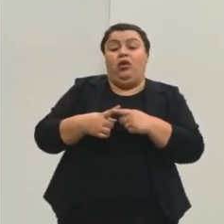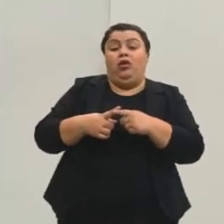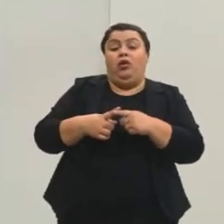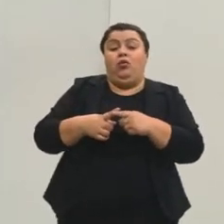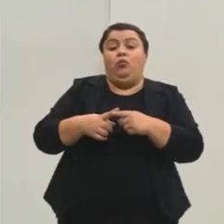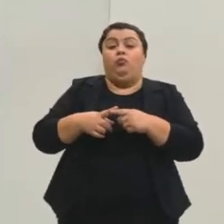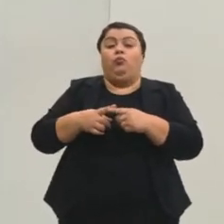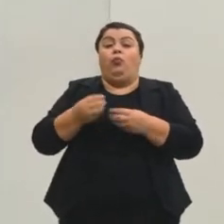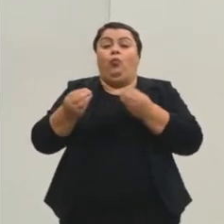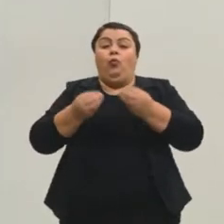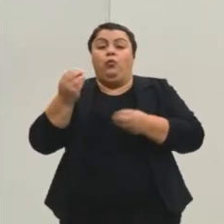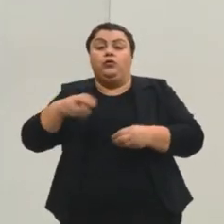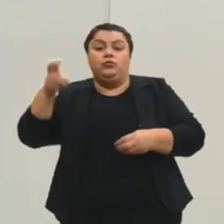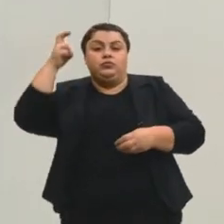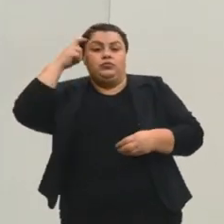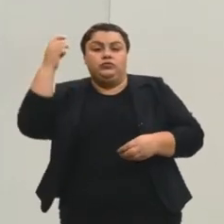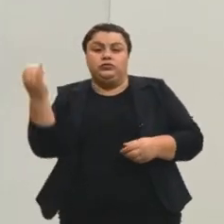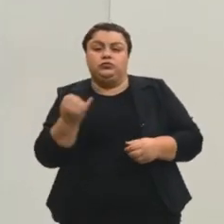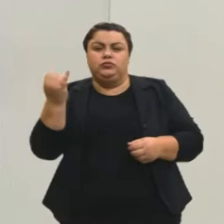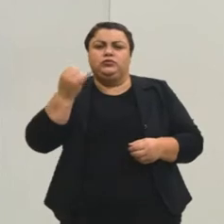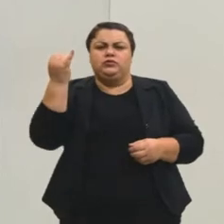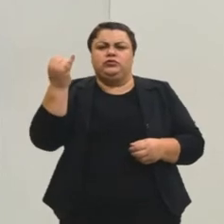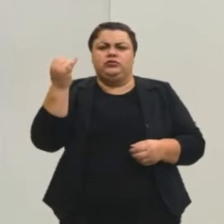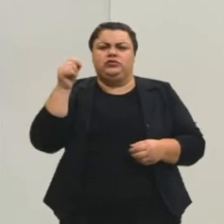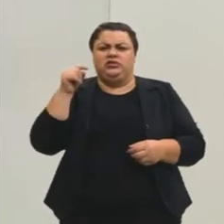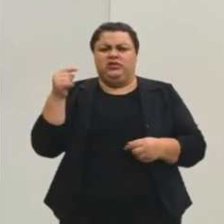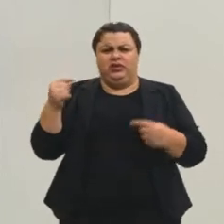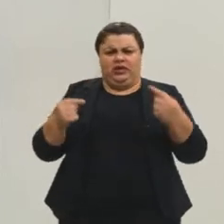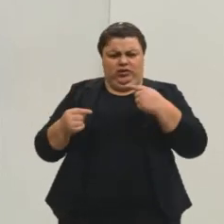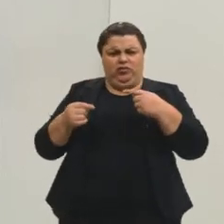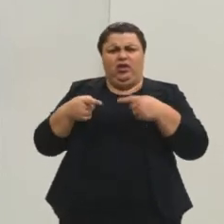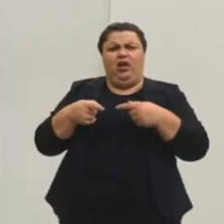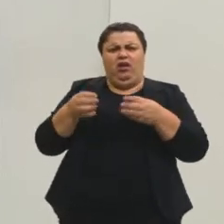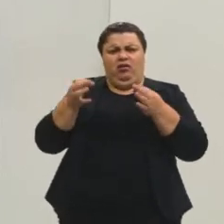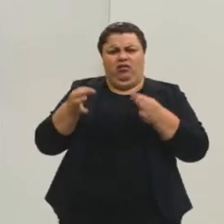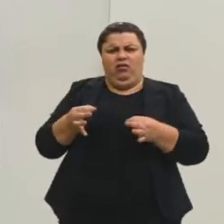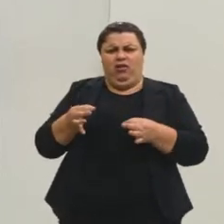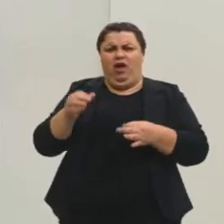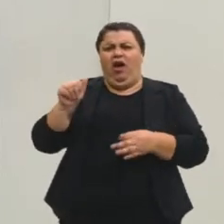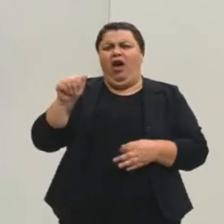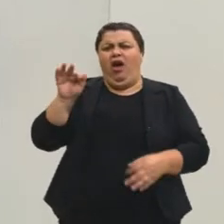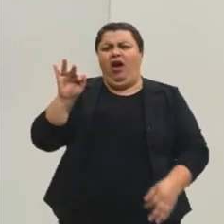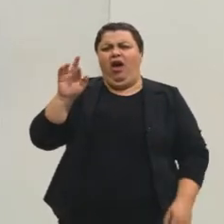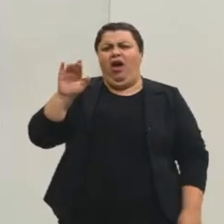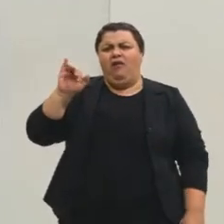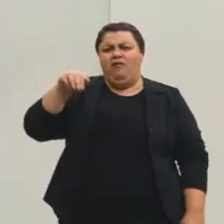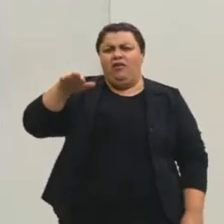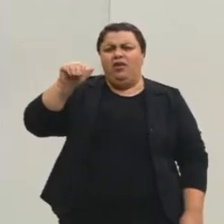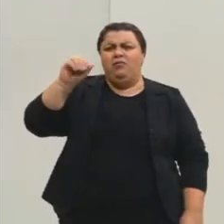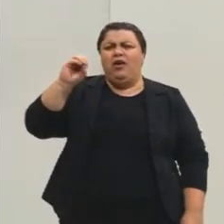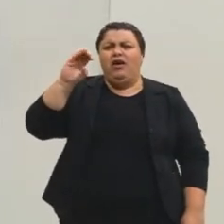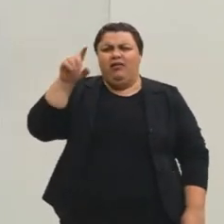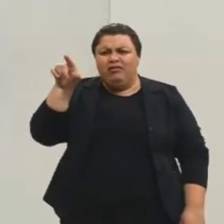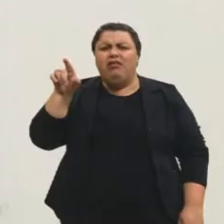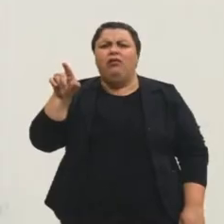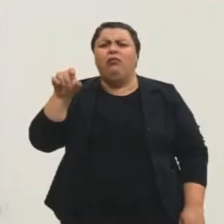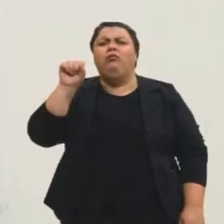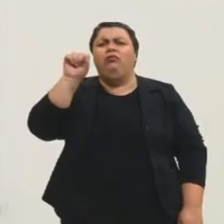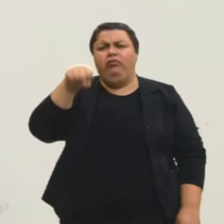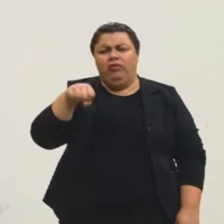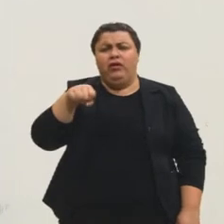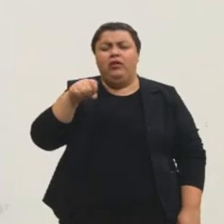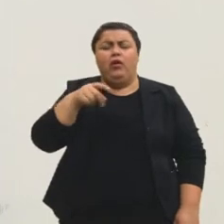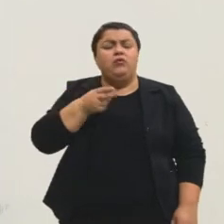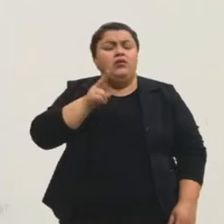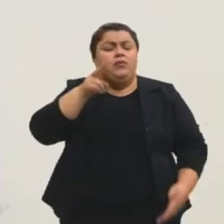importante. É uma afirmação ou não é? É. Então, sempre eu leio o texto, o tema do Enem